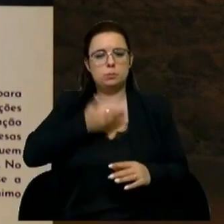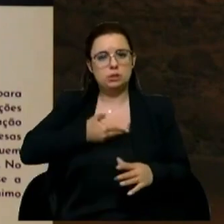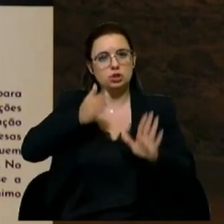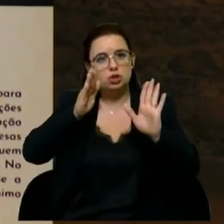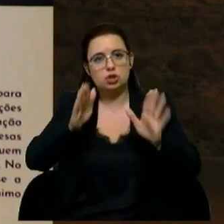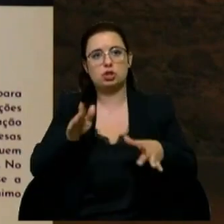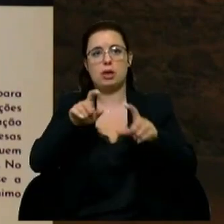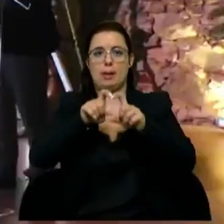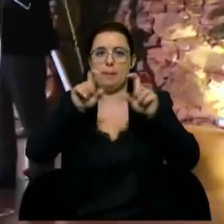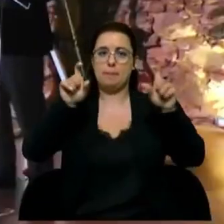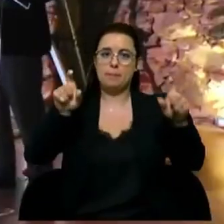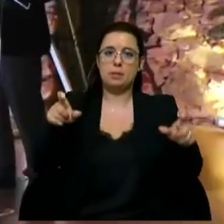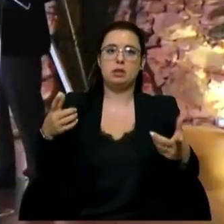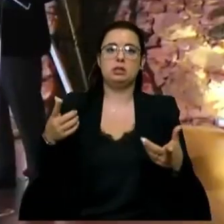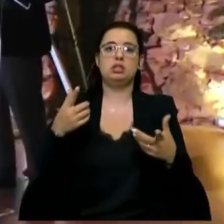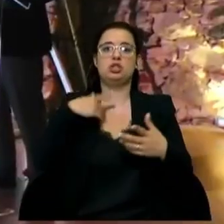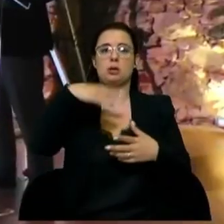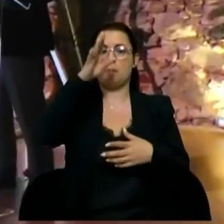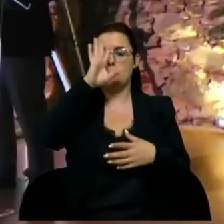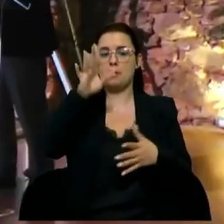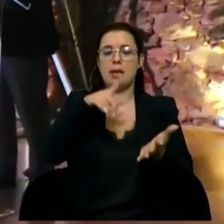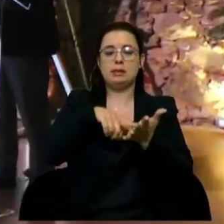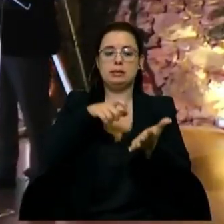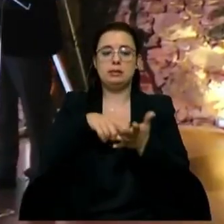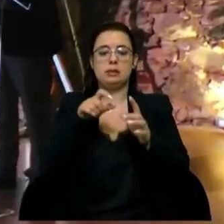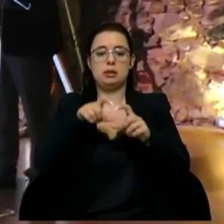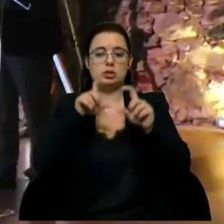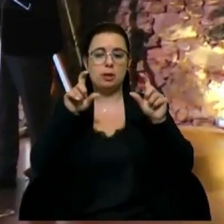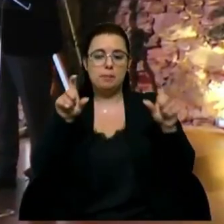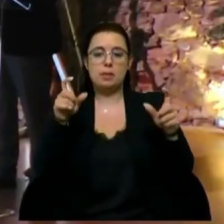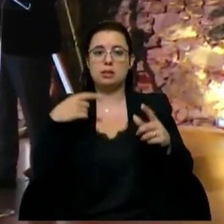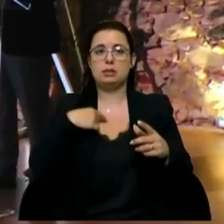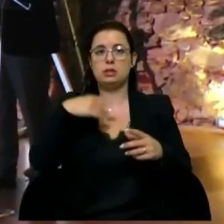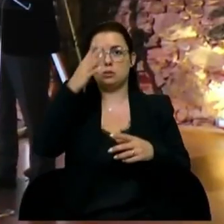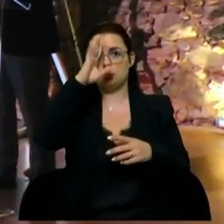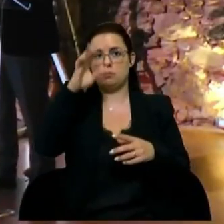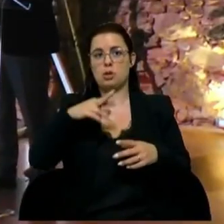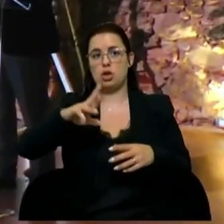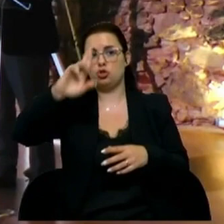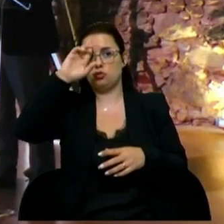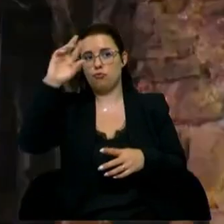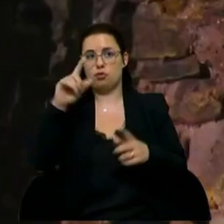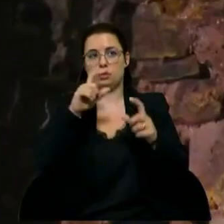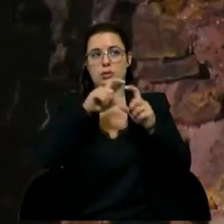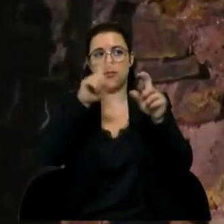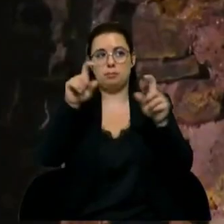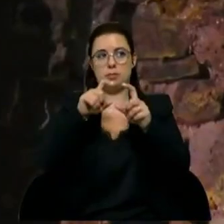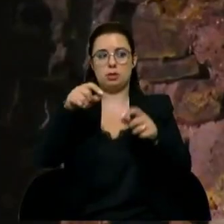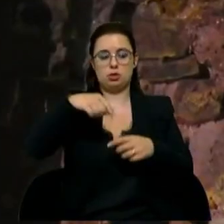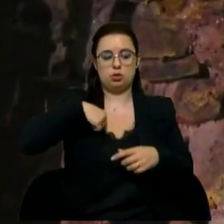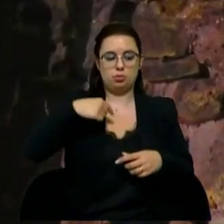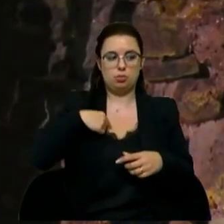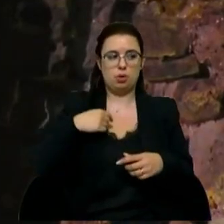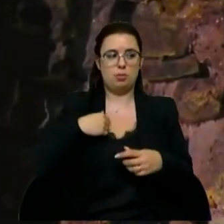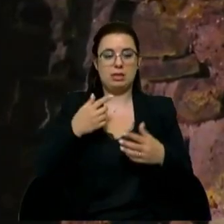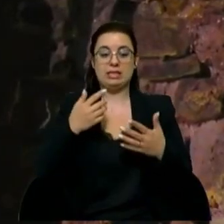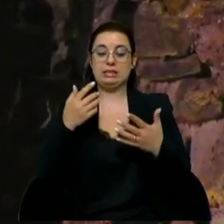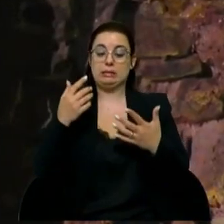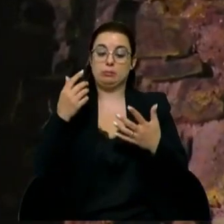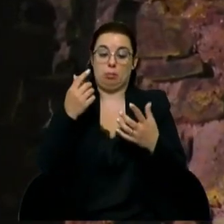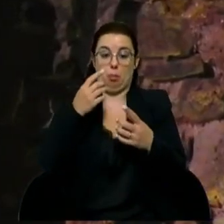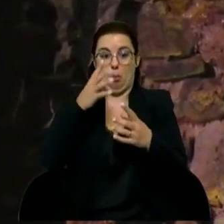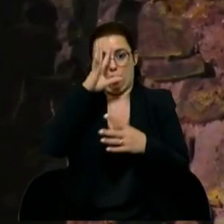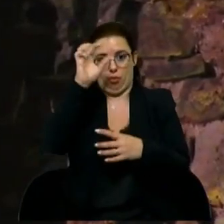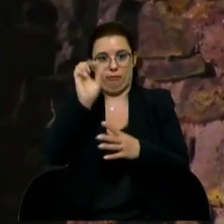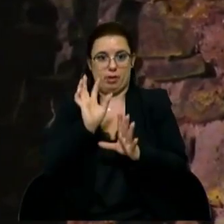nas próprias empresas, que saibam das necessidades das empresas e que, através de um esforço das empresas, delas próprias, da Academia e do Estado,